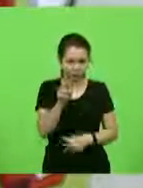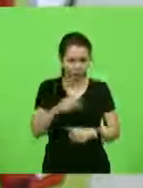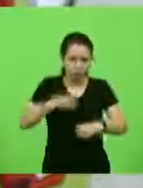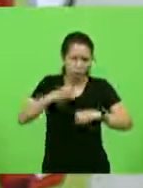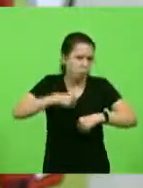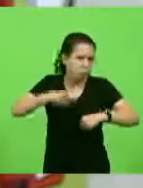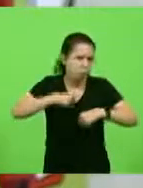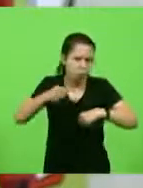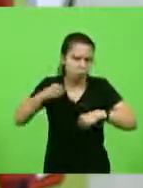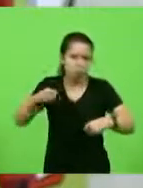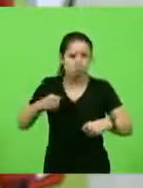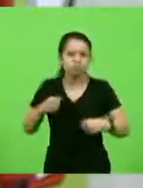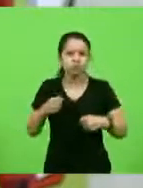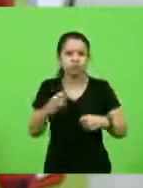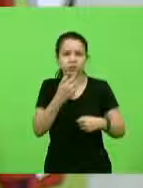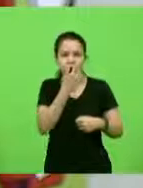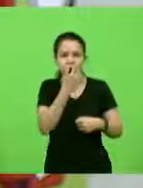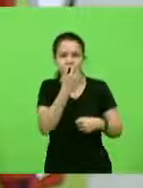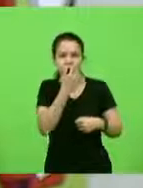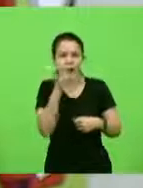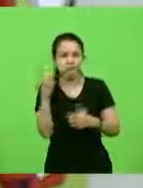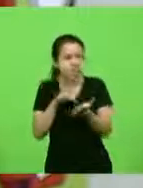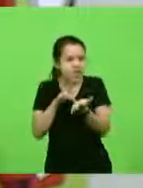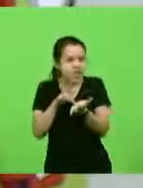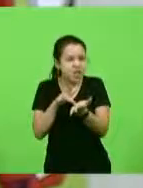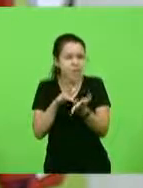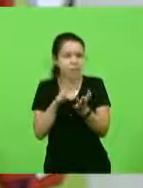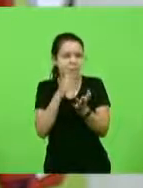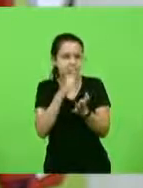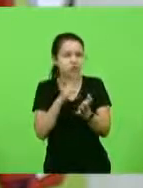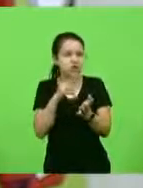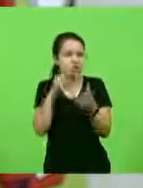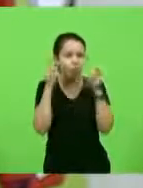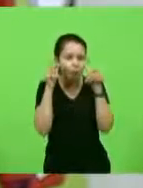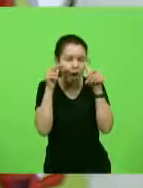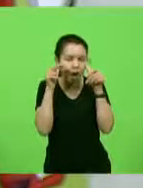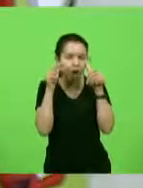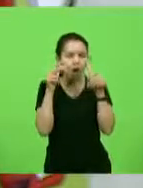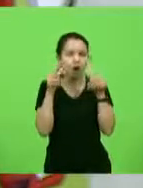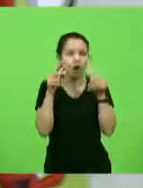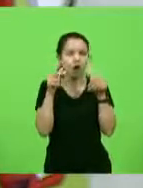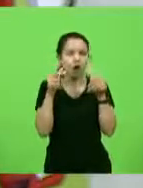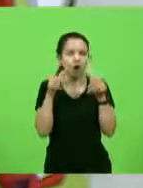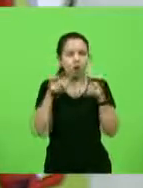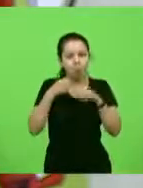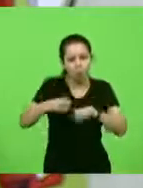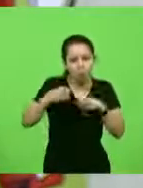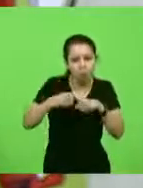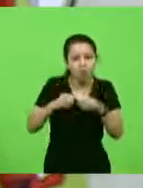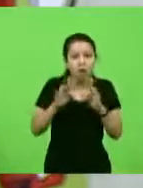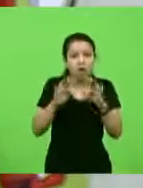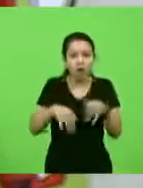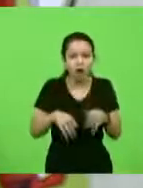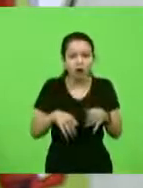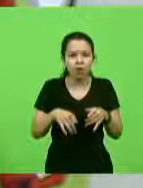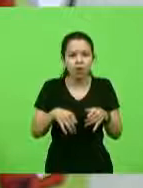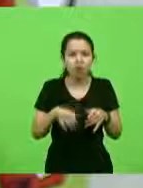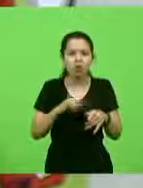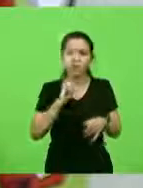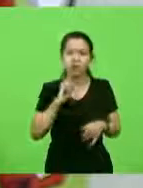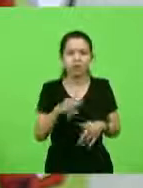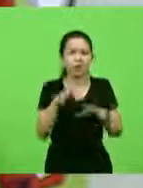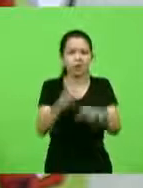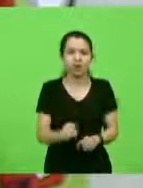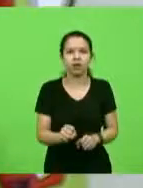simulam como se fosse um coelho, ele vai correndo atrás do coelho e daí no final ele não consegue pegar o coelho, porque não existe o coelho. e